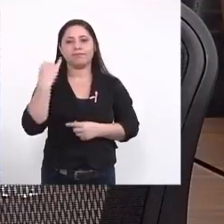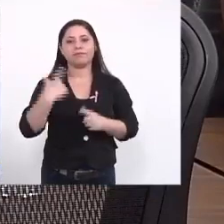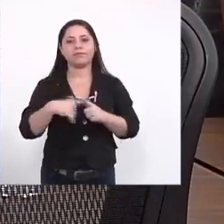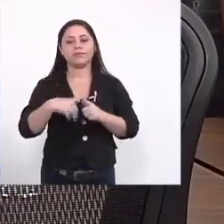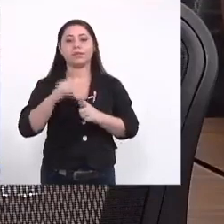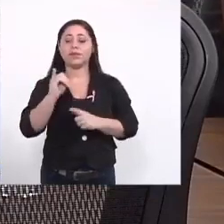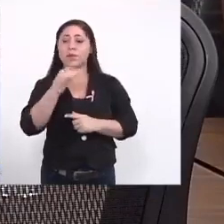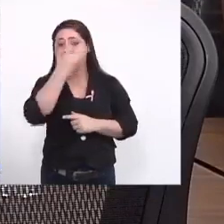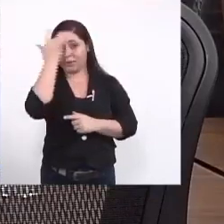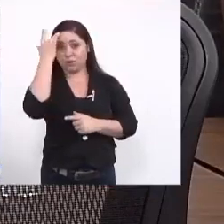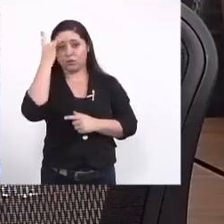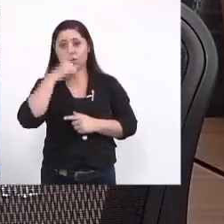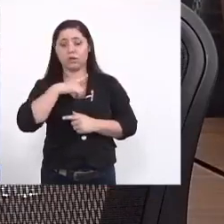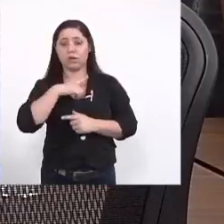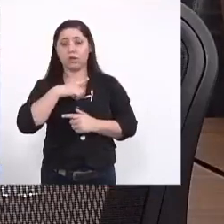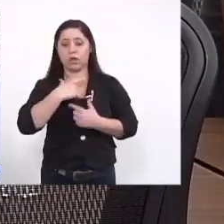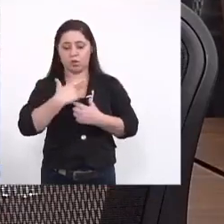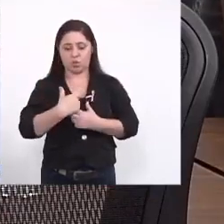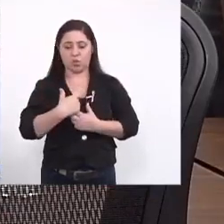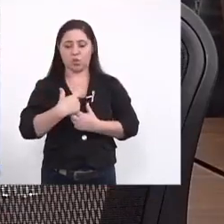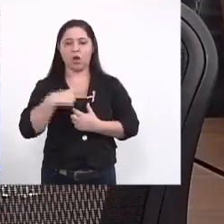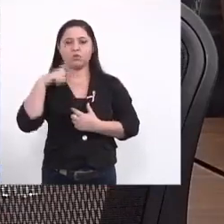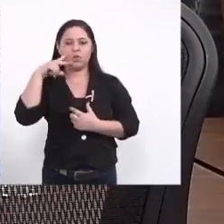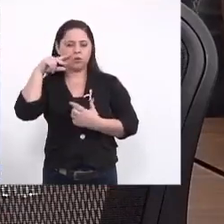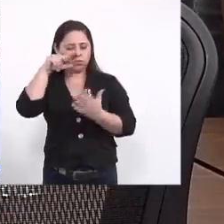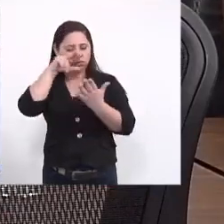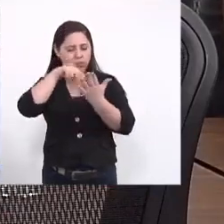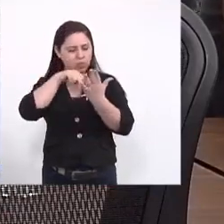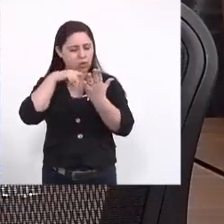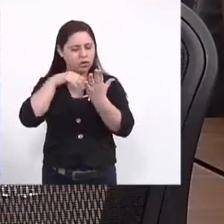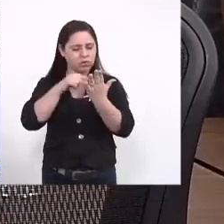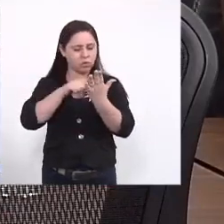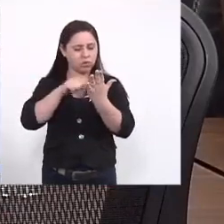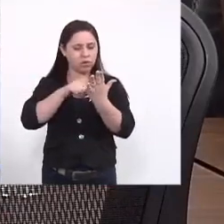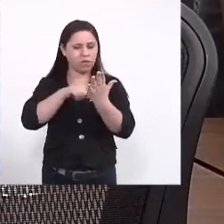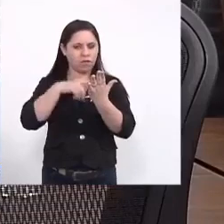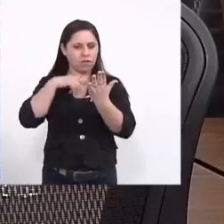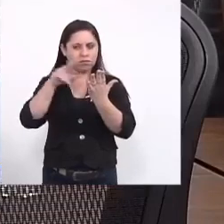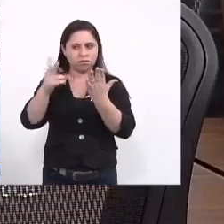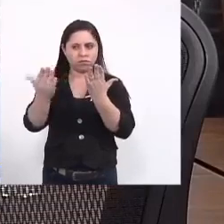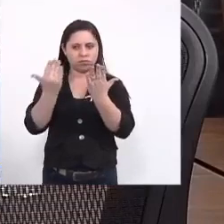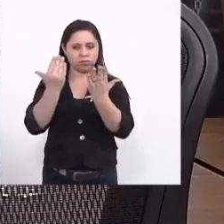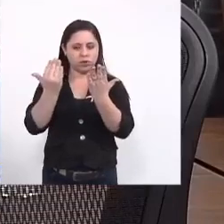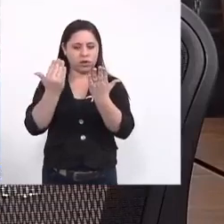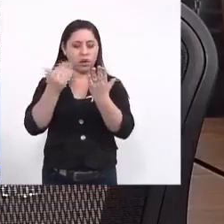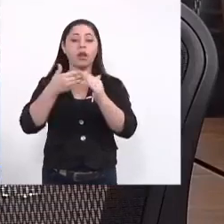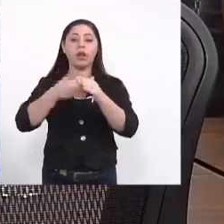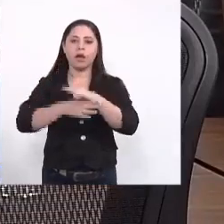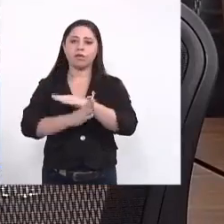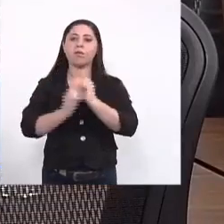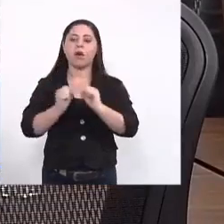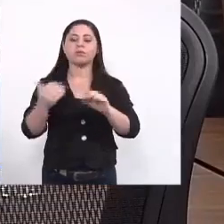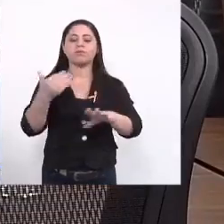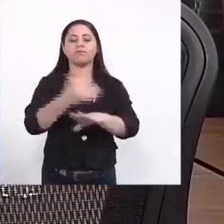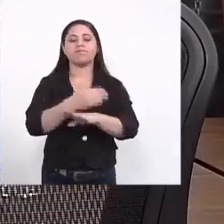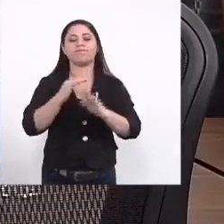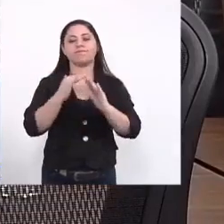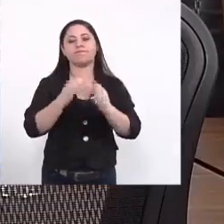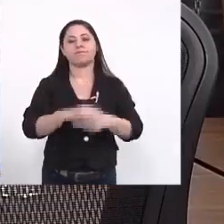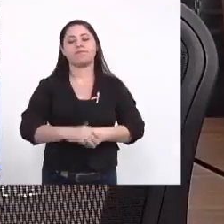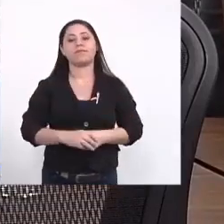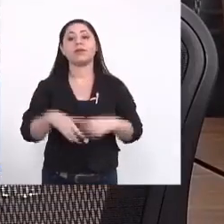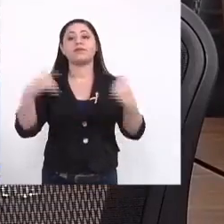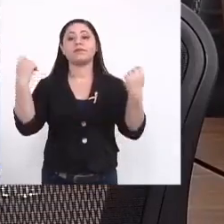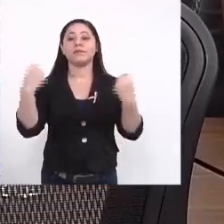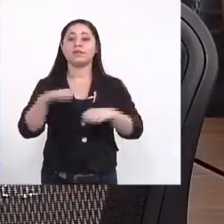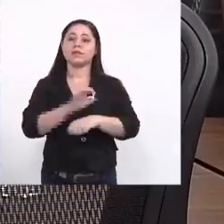se a pessoa tiver como o nosso colega está ali olhou no celular viu meu rosto ali ela vai liberar então assim precisamos de